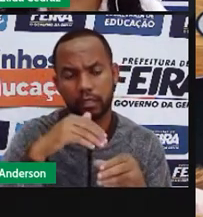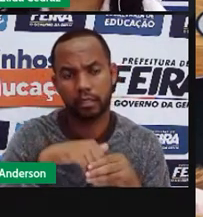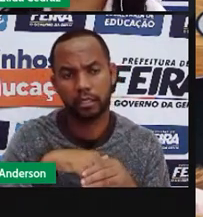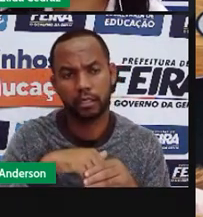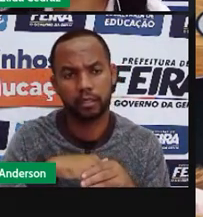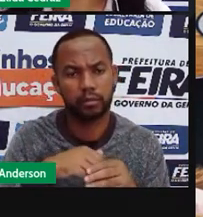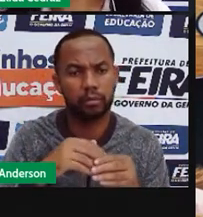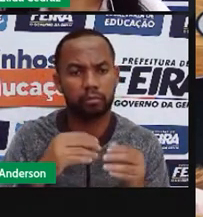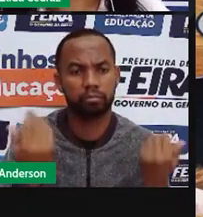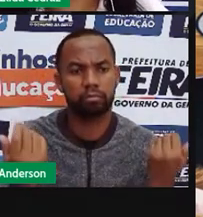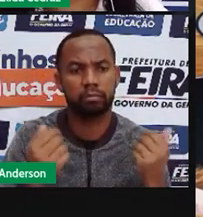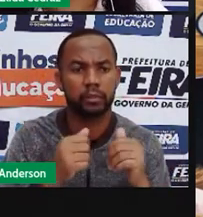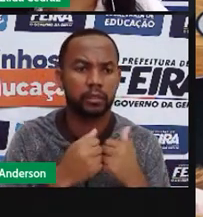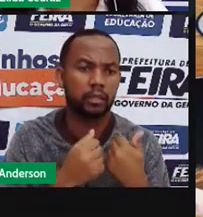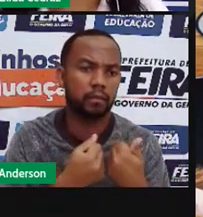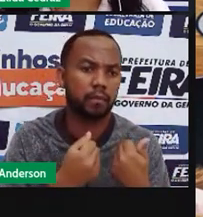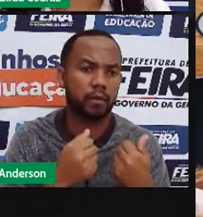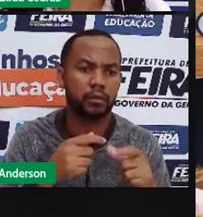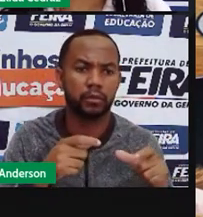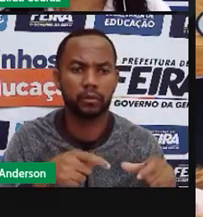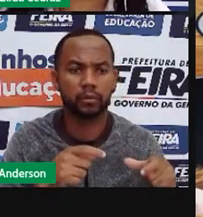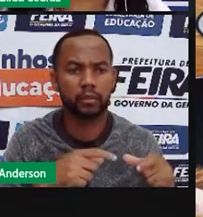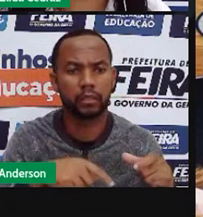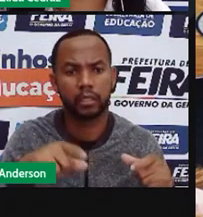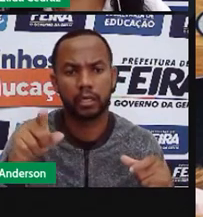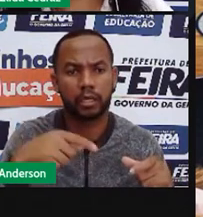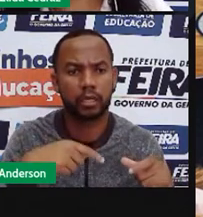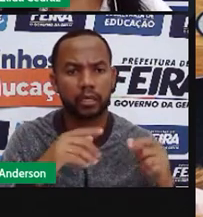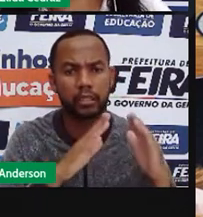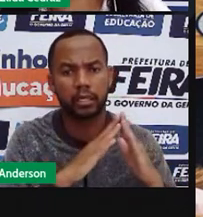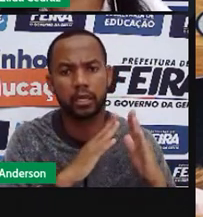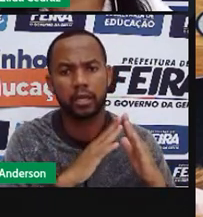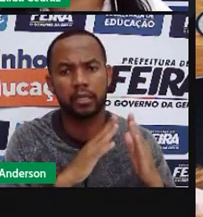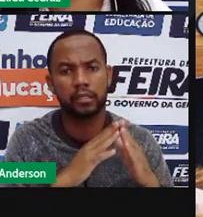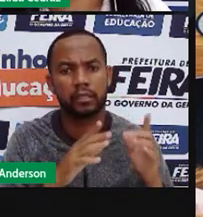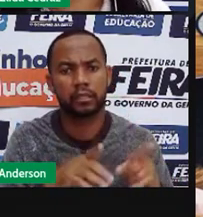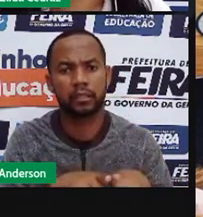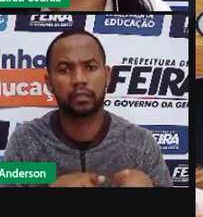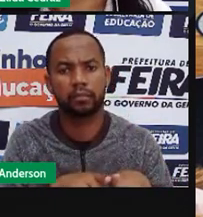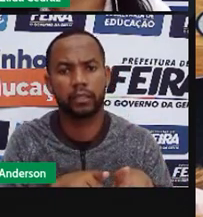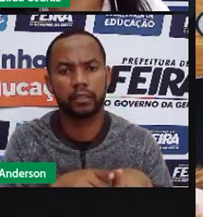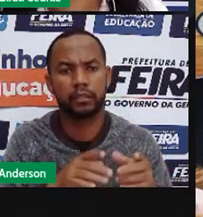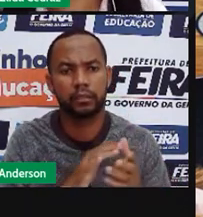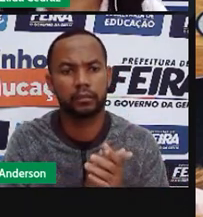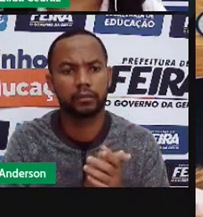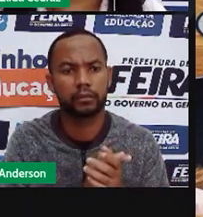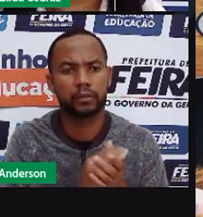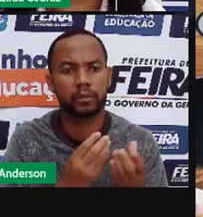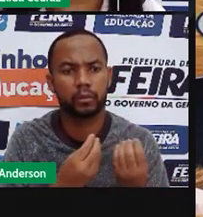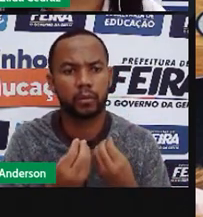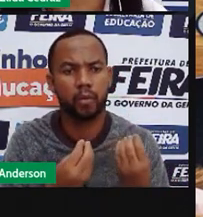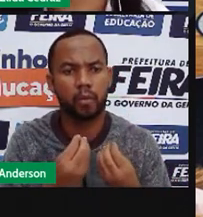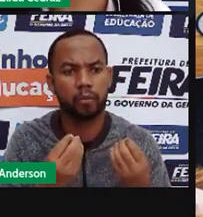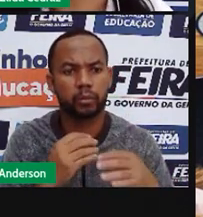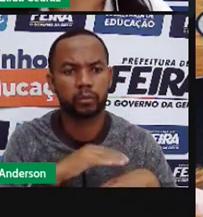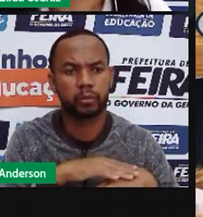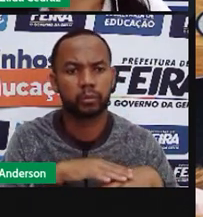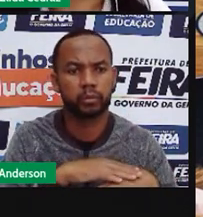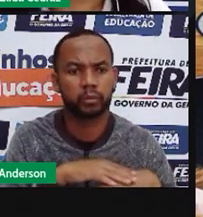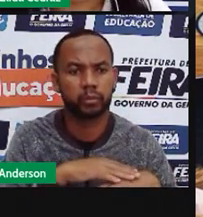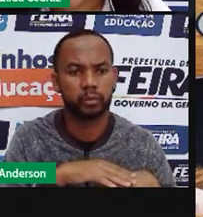transporte, numa viagem, dentro de casa, aonde ela esteja, através de um aparelho celular